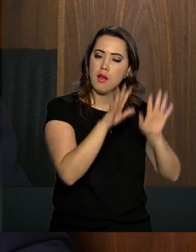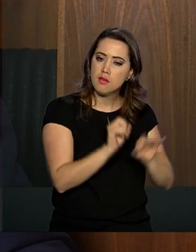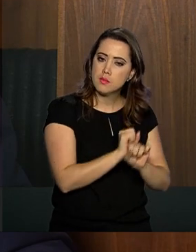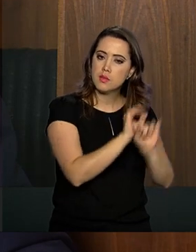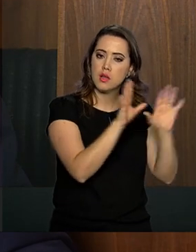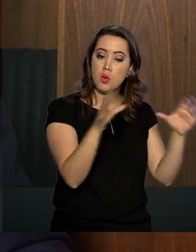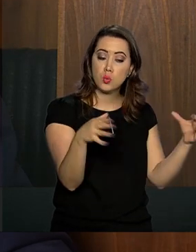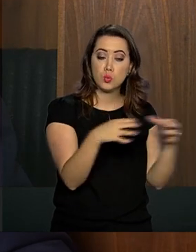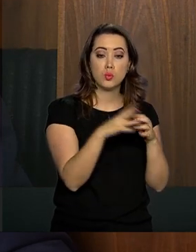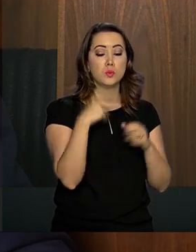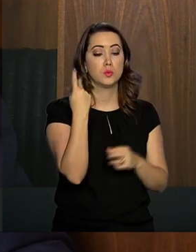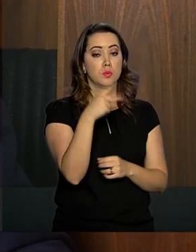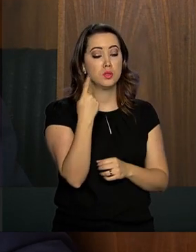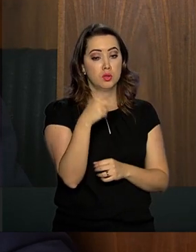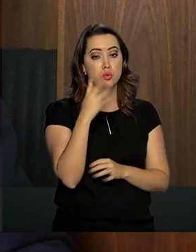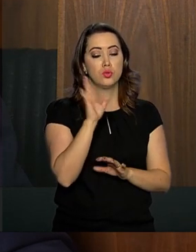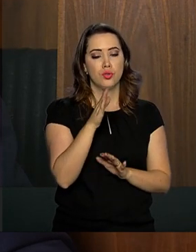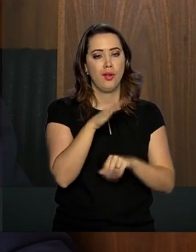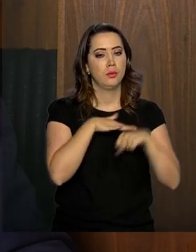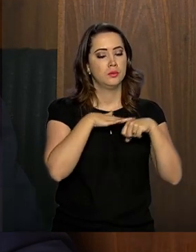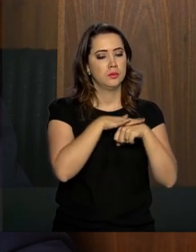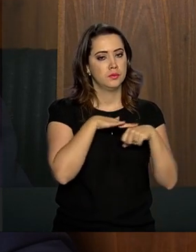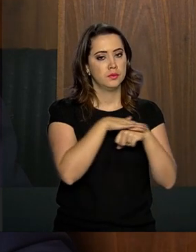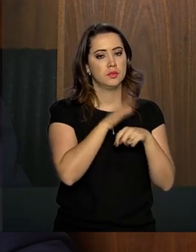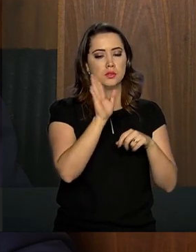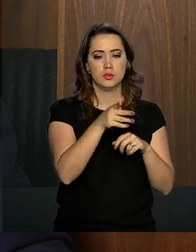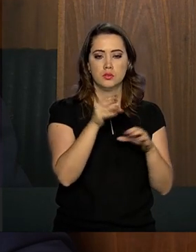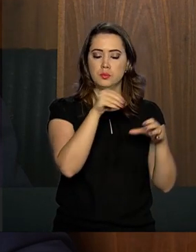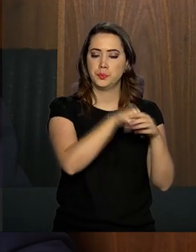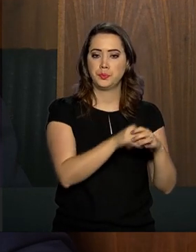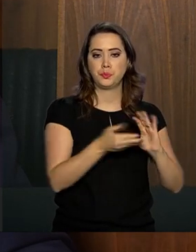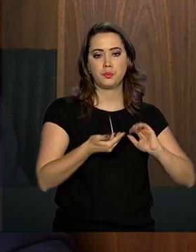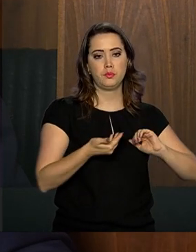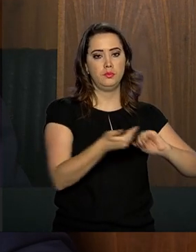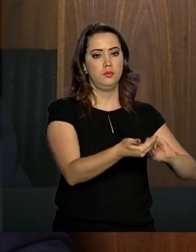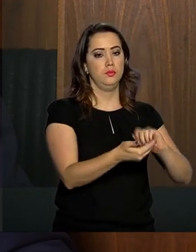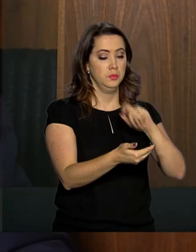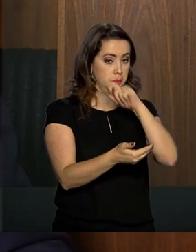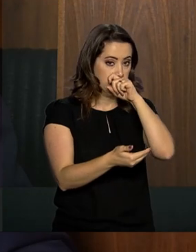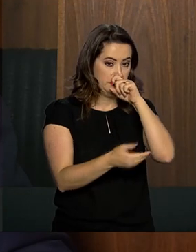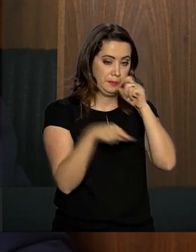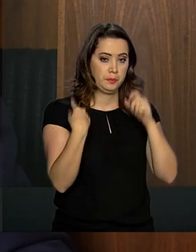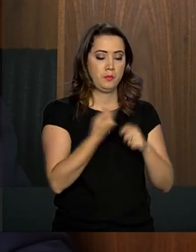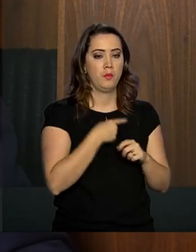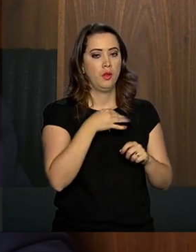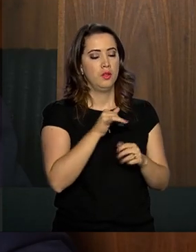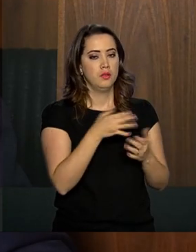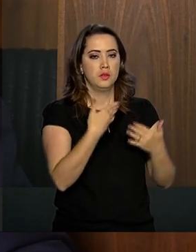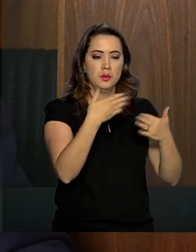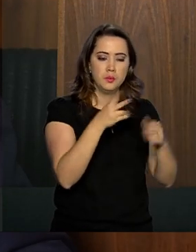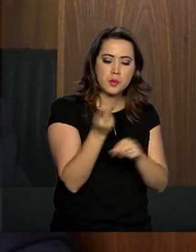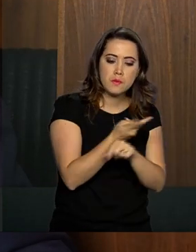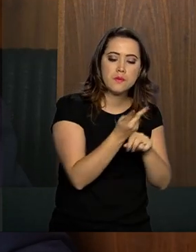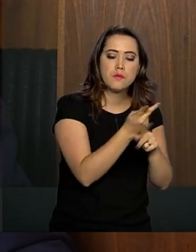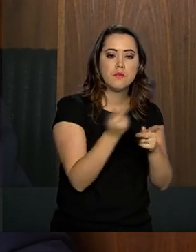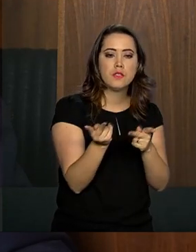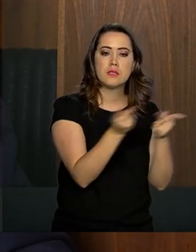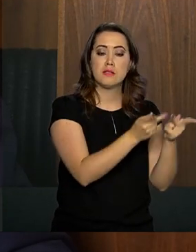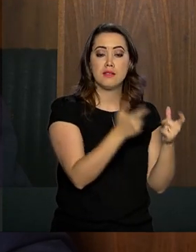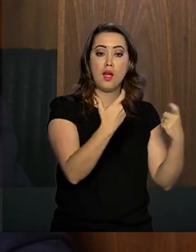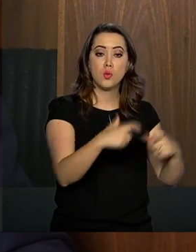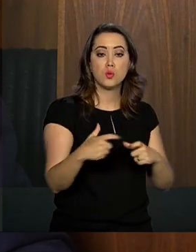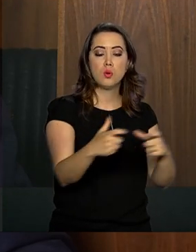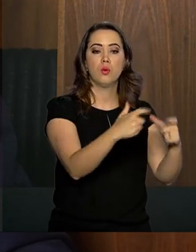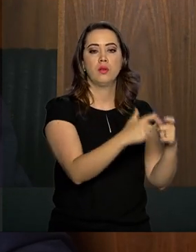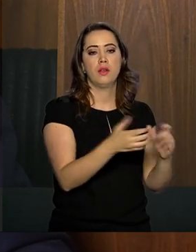estamos conversando com as bancadas estabelecidas na Câmara Federal. Vamos visitar as frentes, vamos visitar o Senado da República,